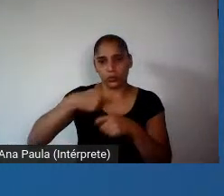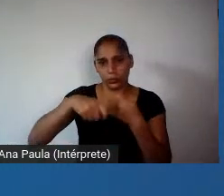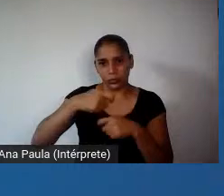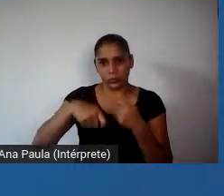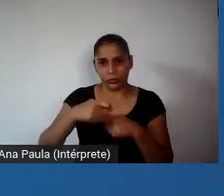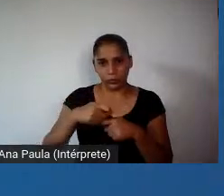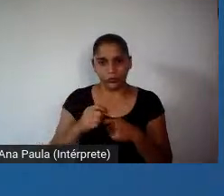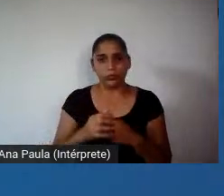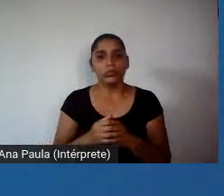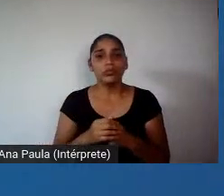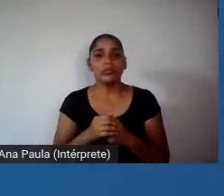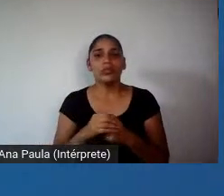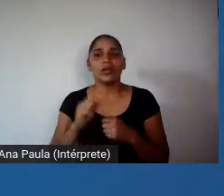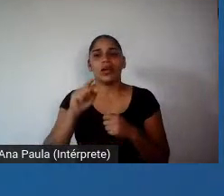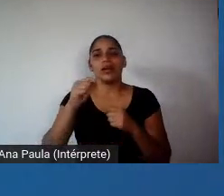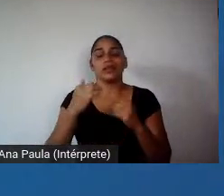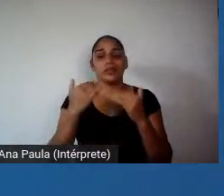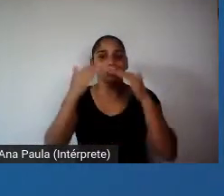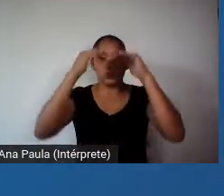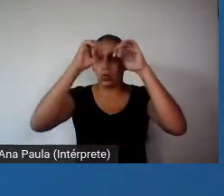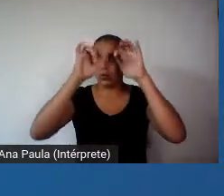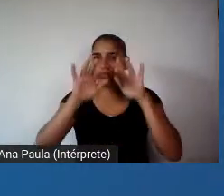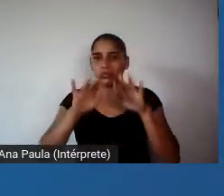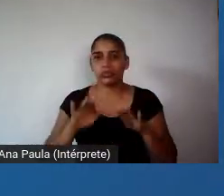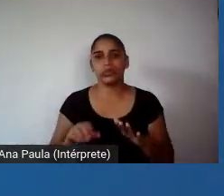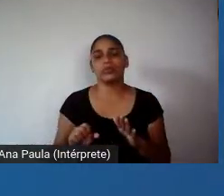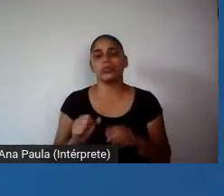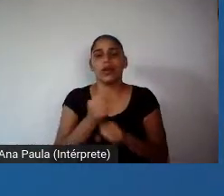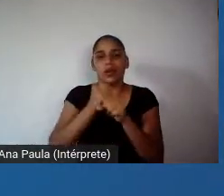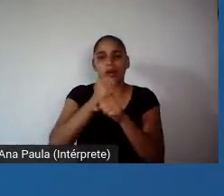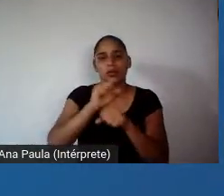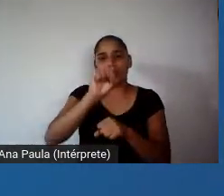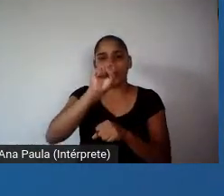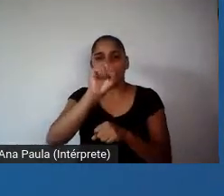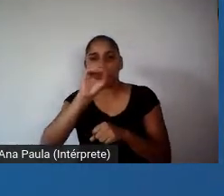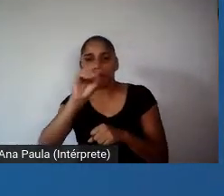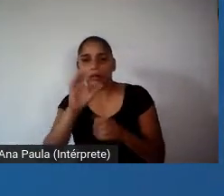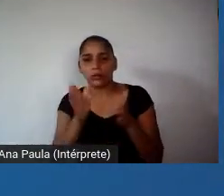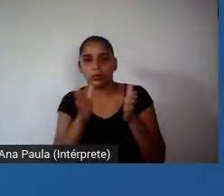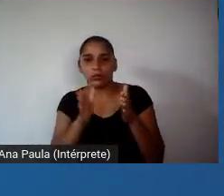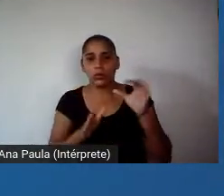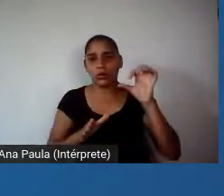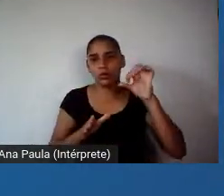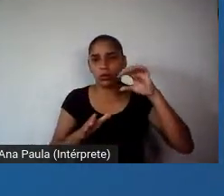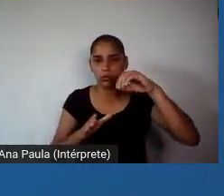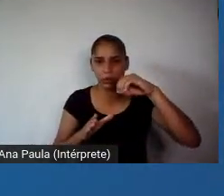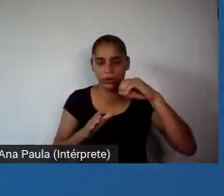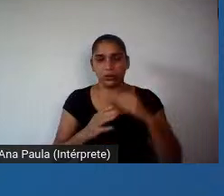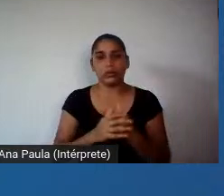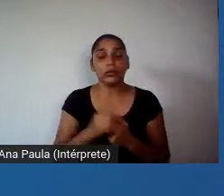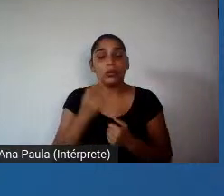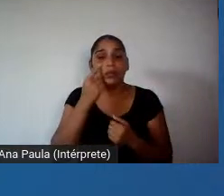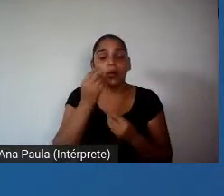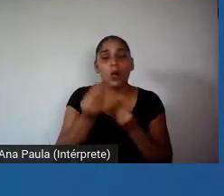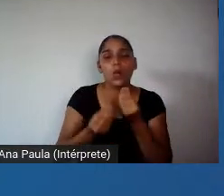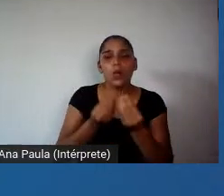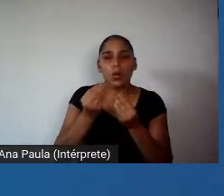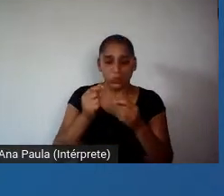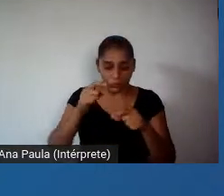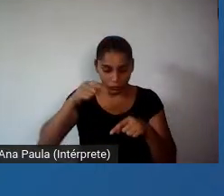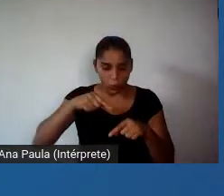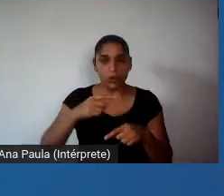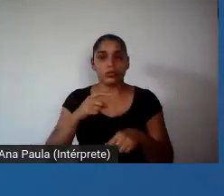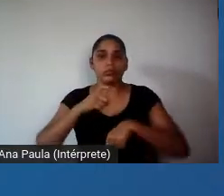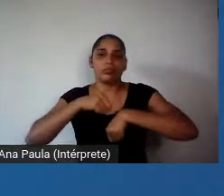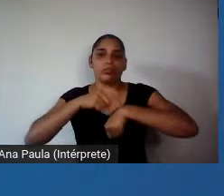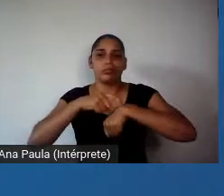esse pacto, ele foi destruído nos anos 80 e 90. E a gente está bebendo hoje, no meio da pandemia da Covid,